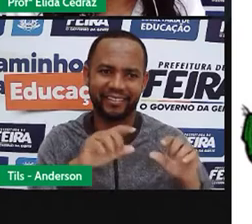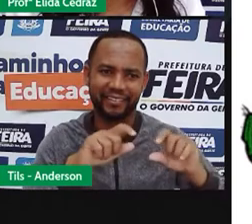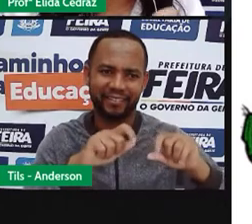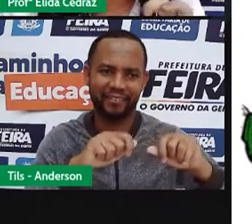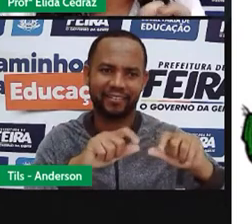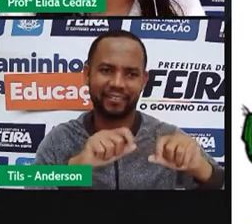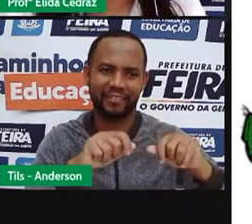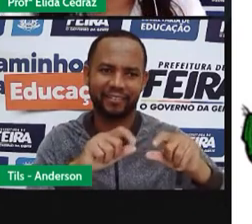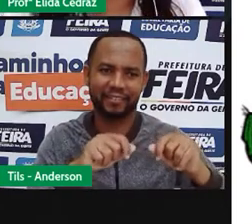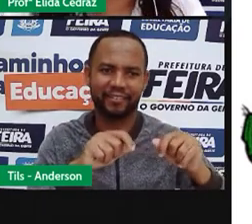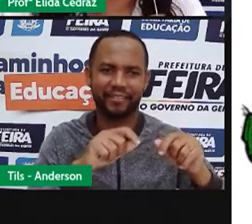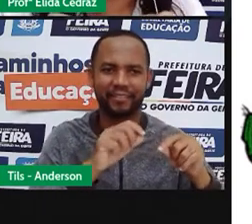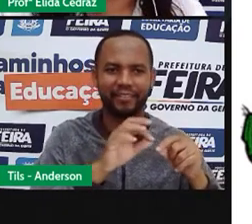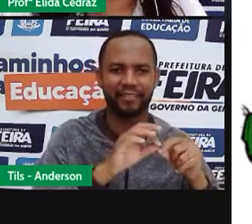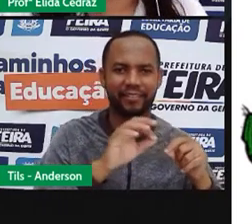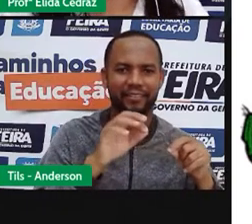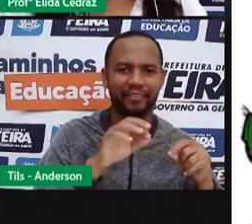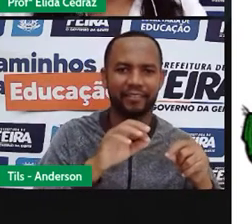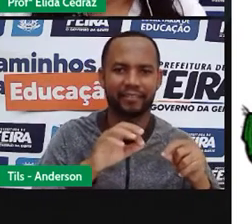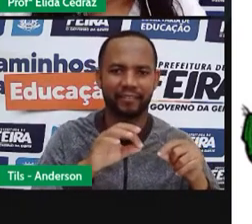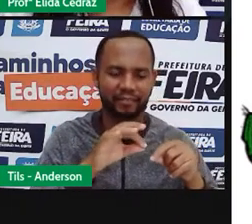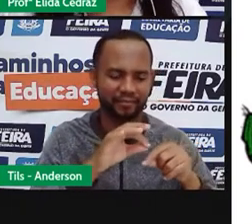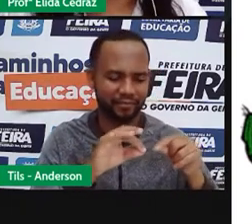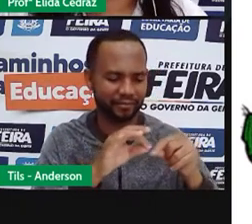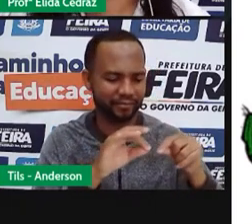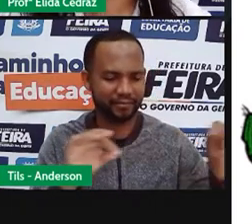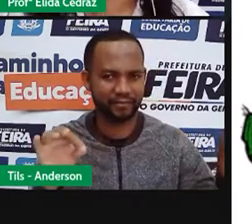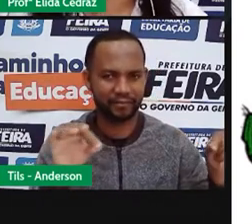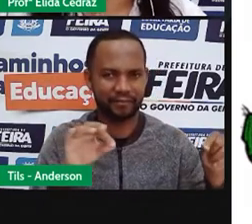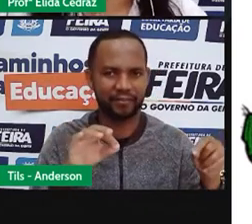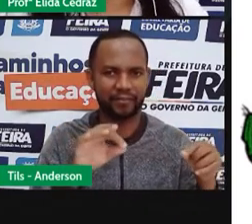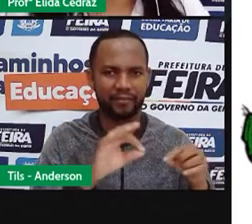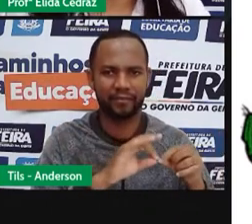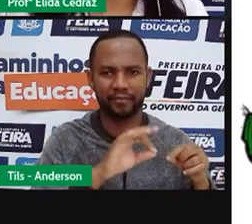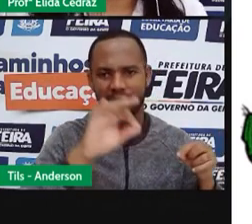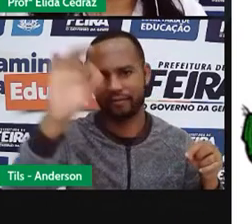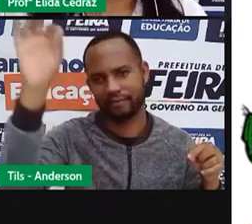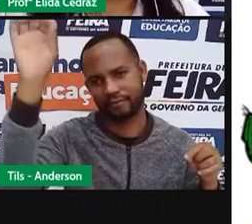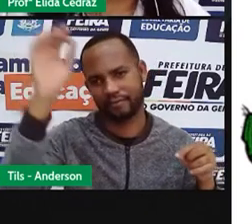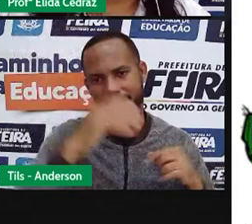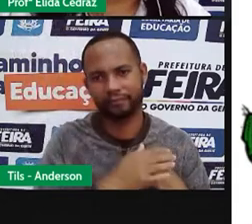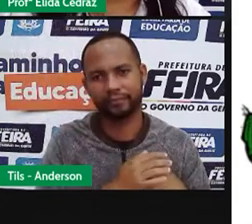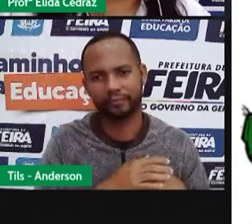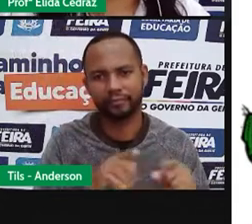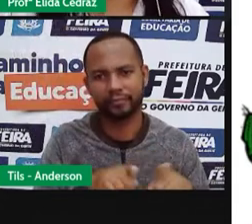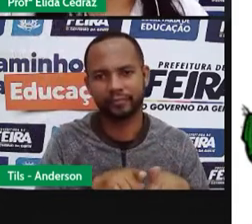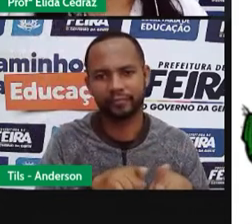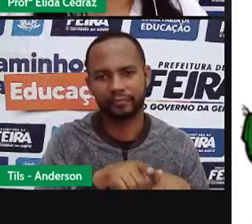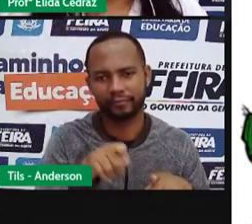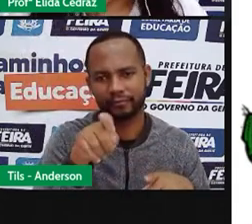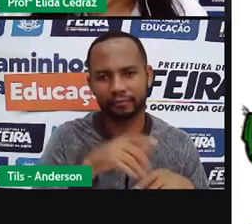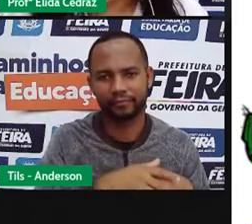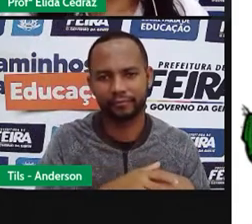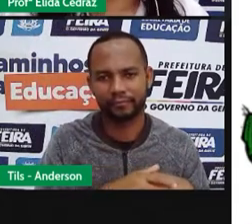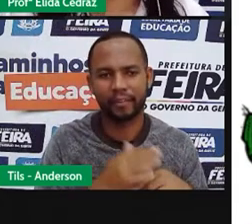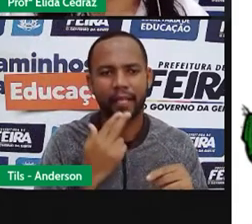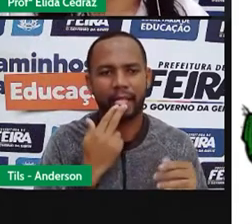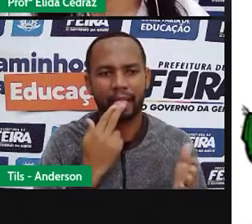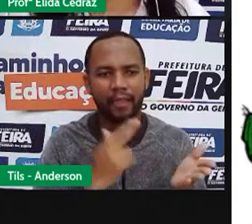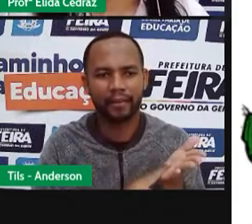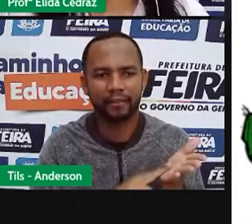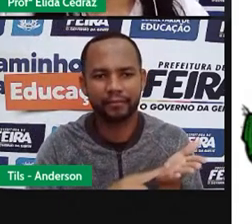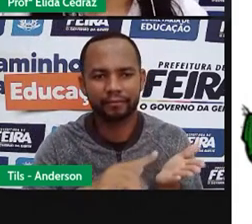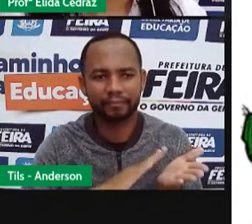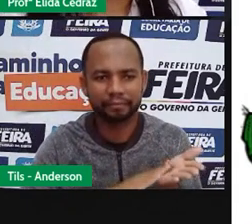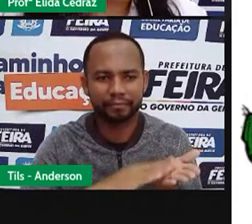mini pergaminhas, amarradas na patinha do pombo. O telégrafo, as cartas.